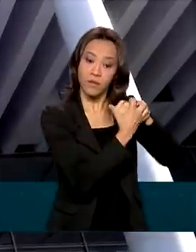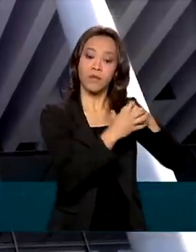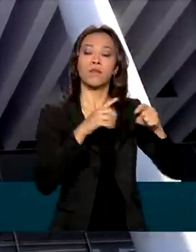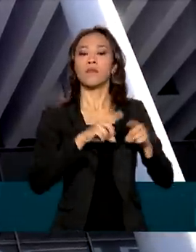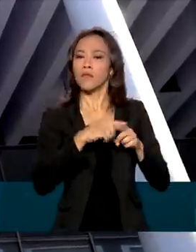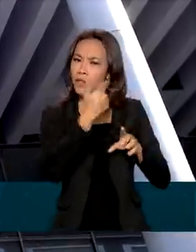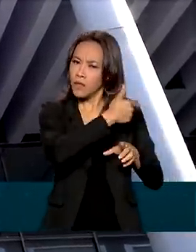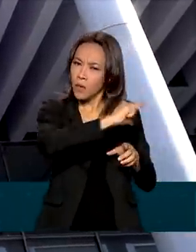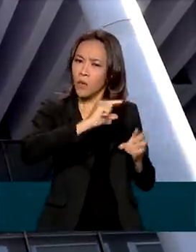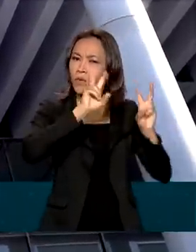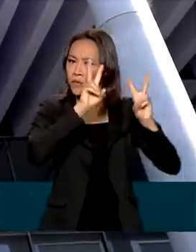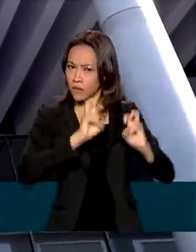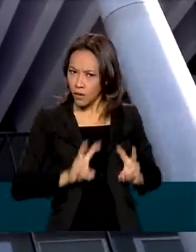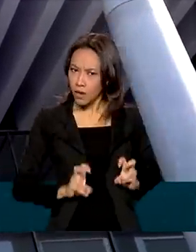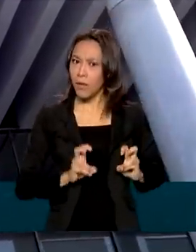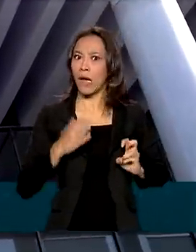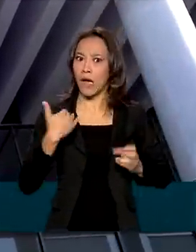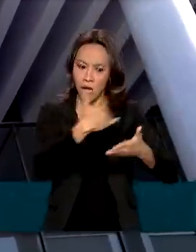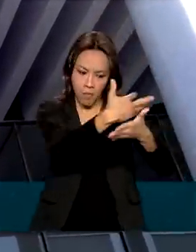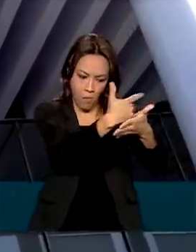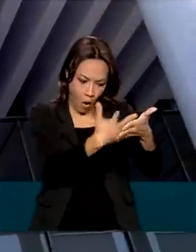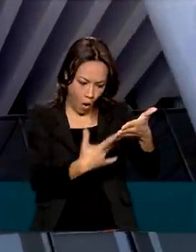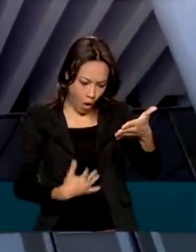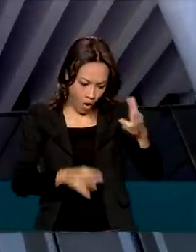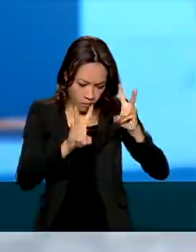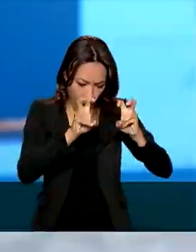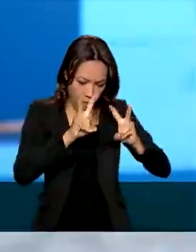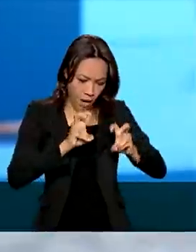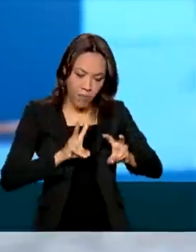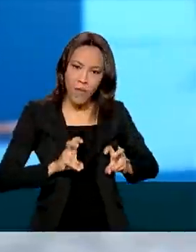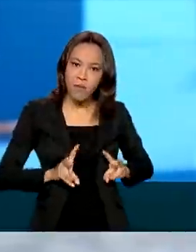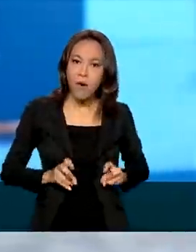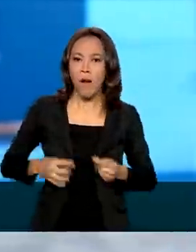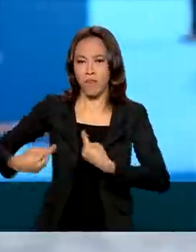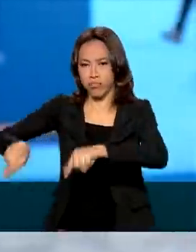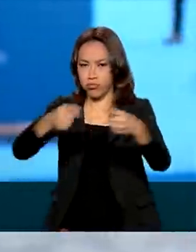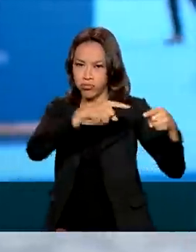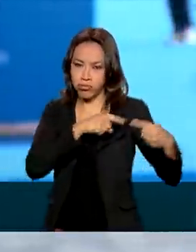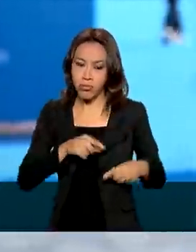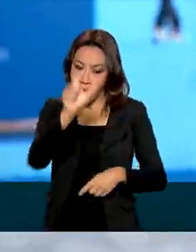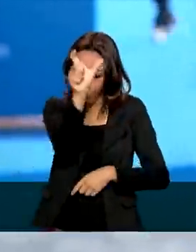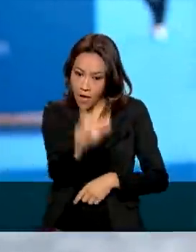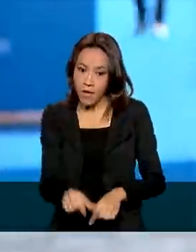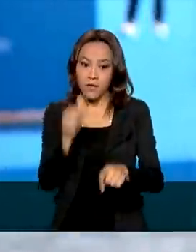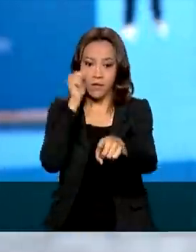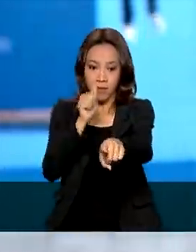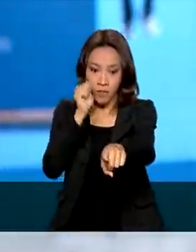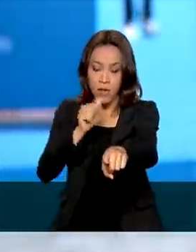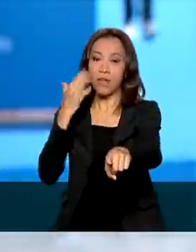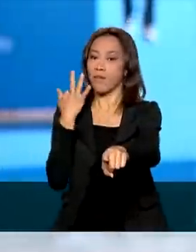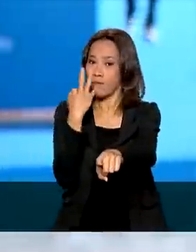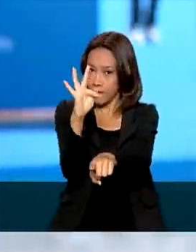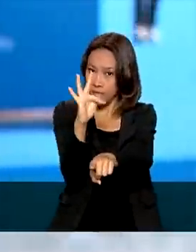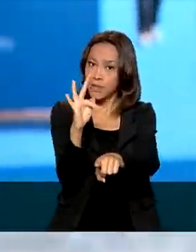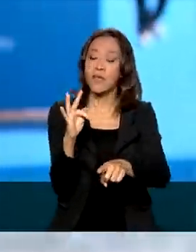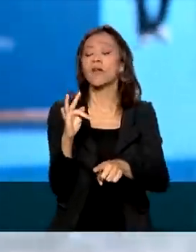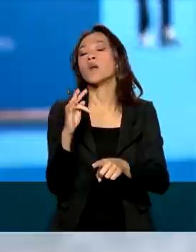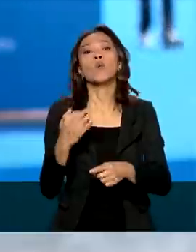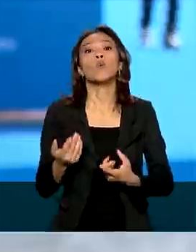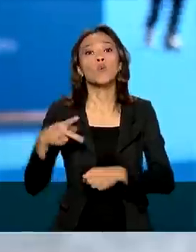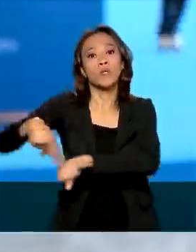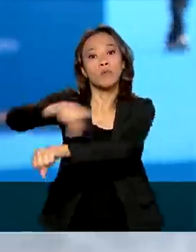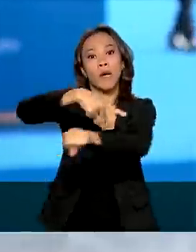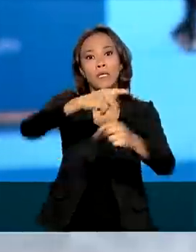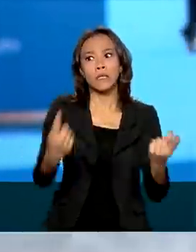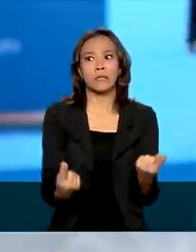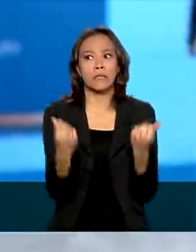talibã. É a vasta agenda da cúpula do G20. Para esta francesa da ONG Global Citizen, os países ricos